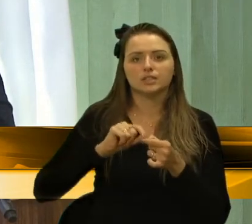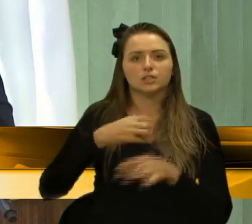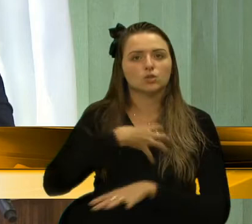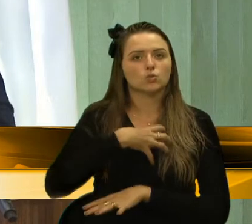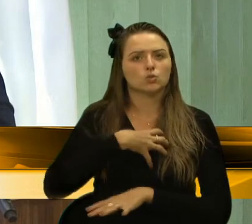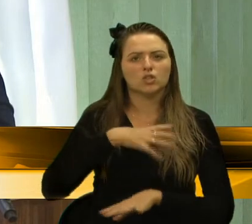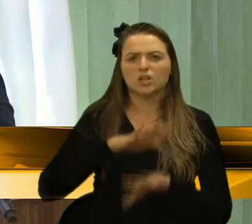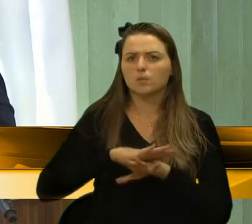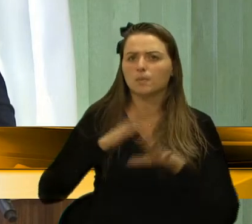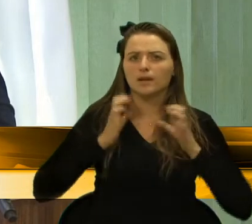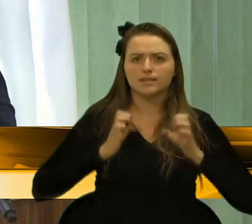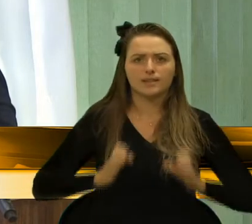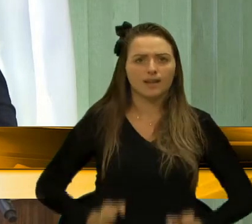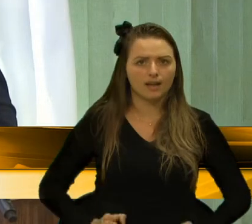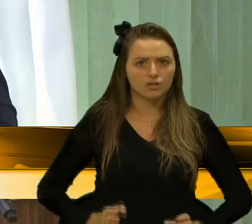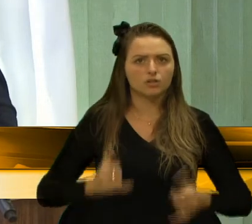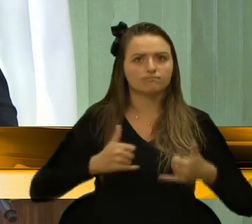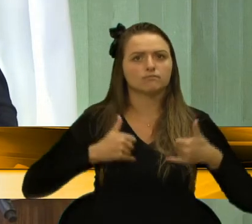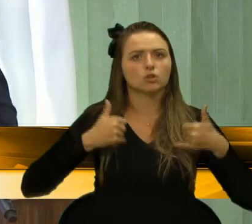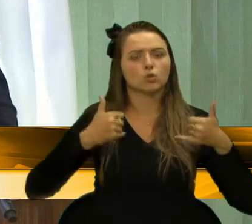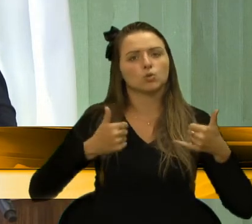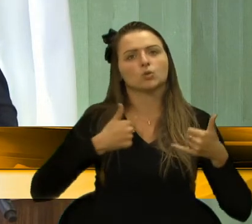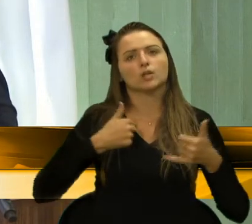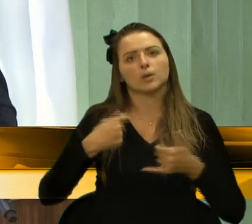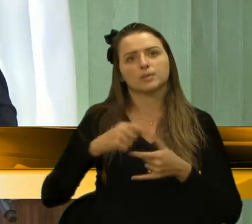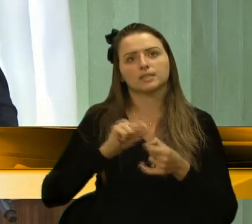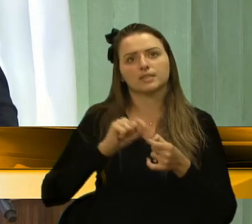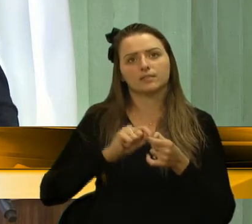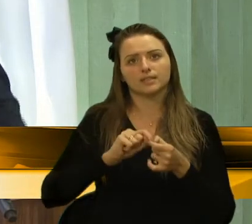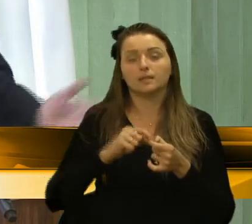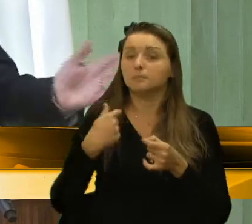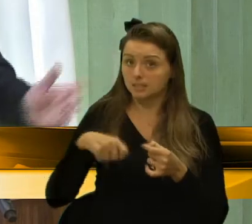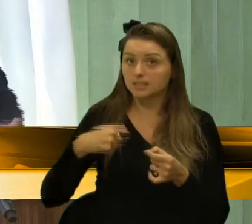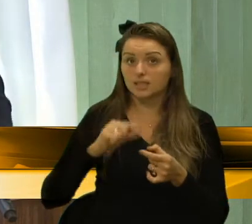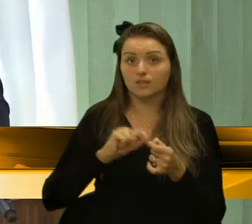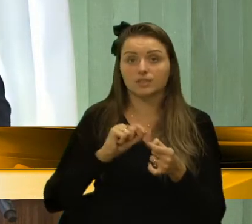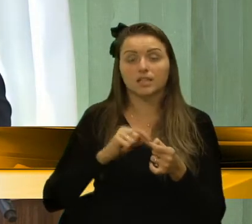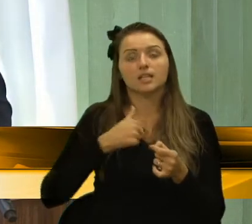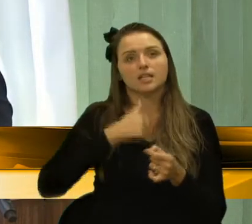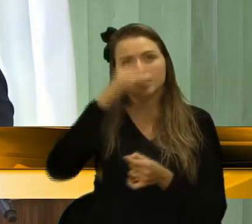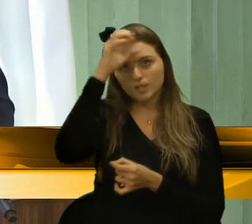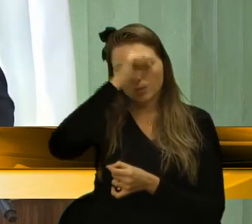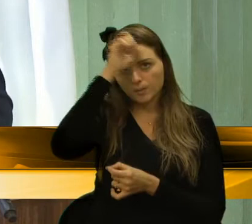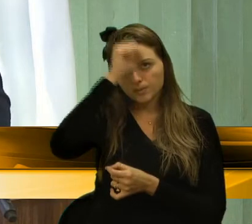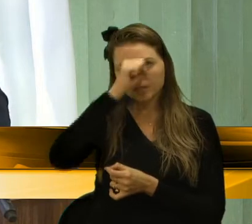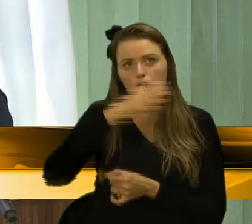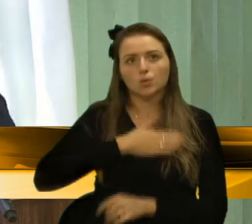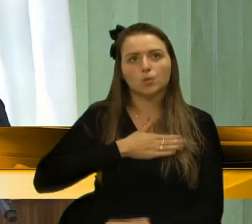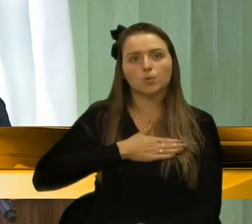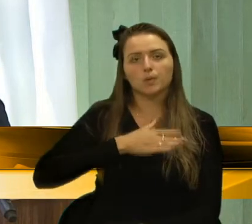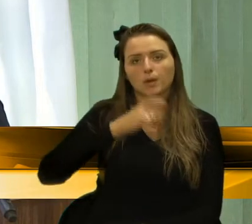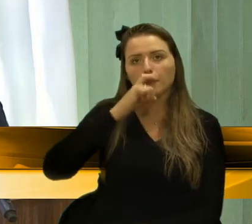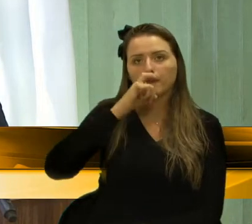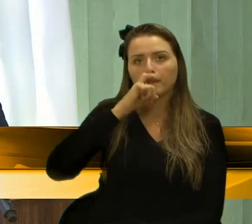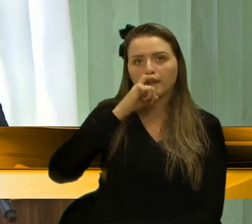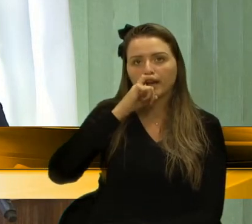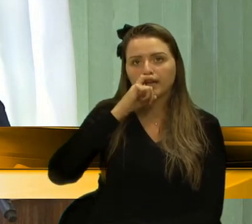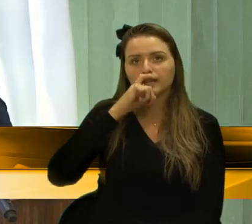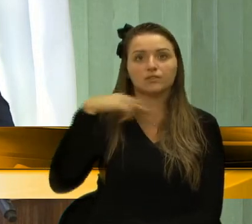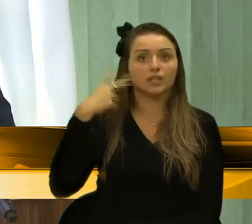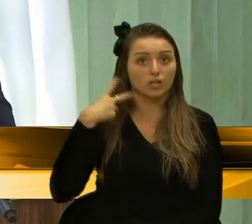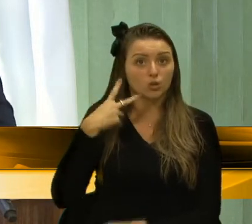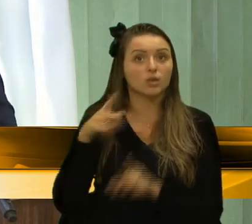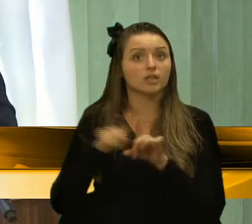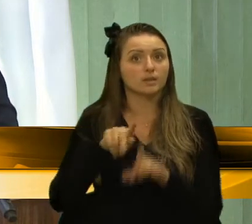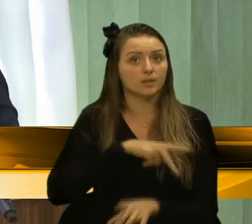ética e honrosa que eu tive que fazer e tinha que fazer. E assim eu aprendi com meu pai, que foi aqui vereador e presidente desta Casa,